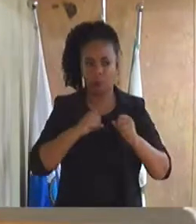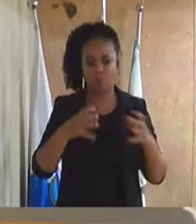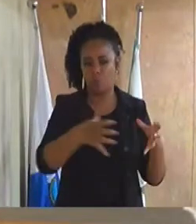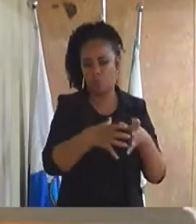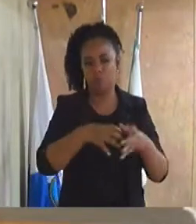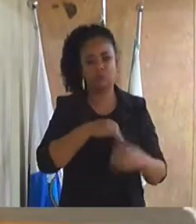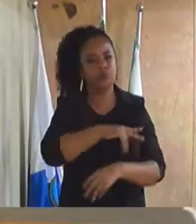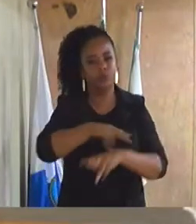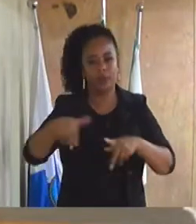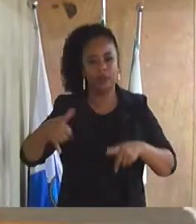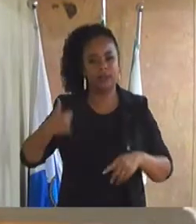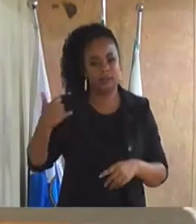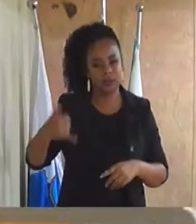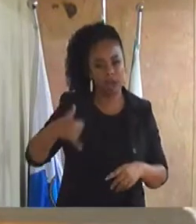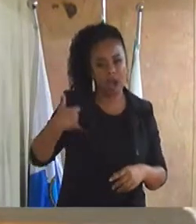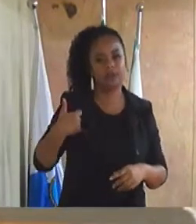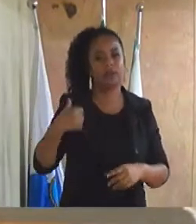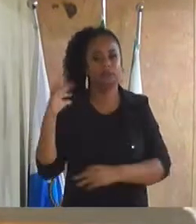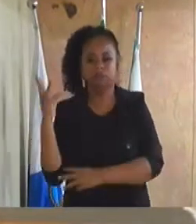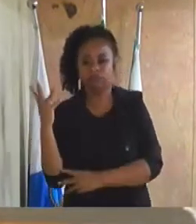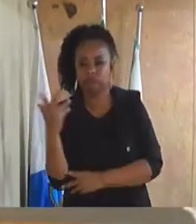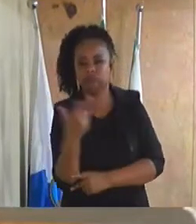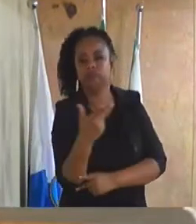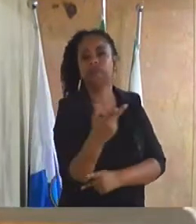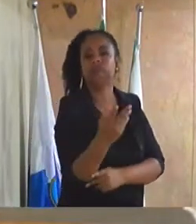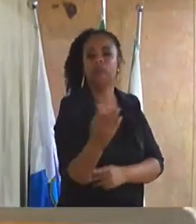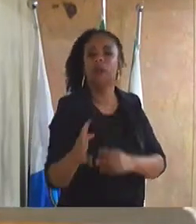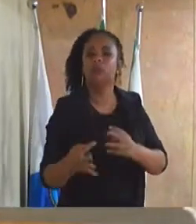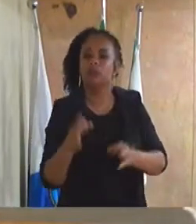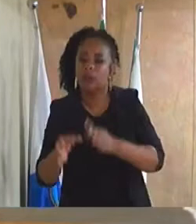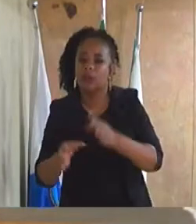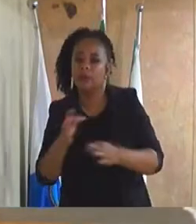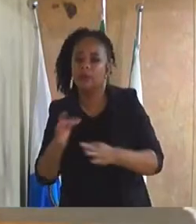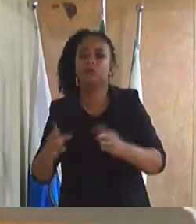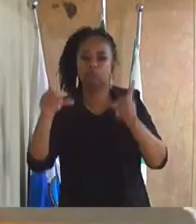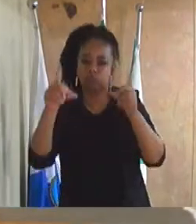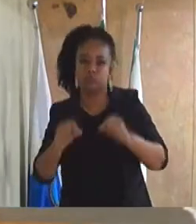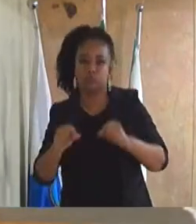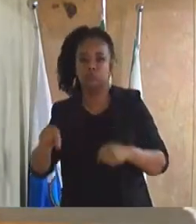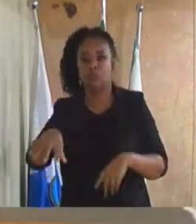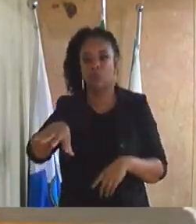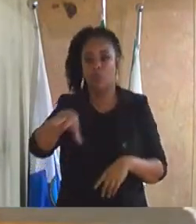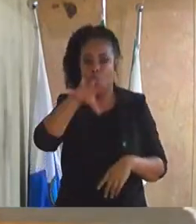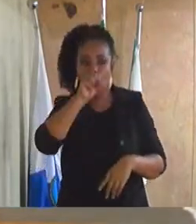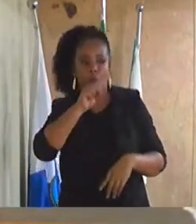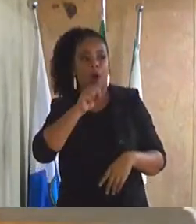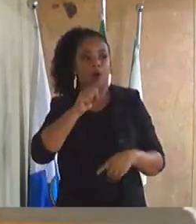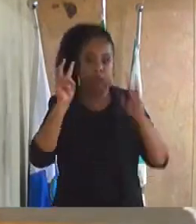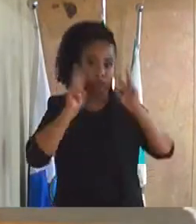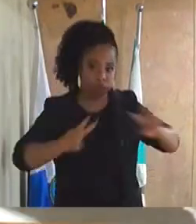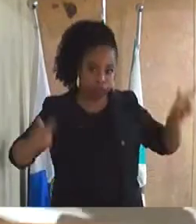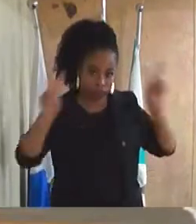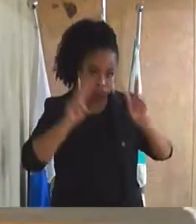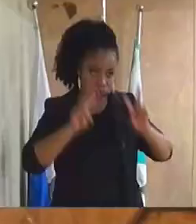bem como ações de paisagismo e redução da poluição visual. Só isso, presidente.